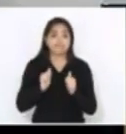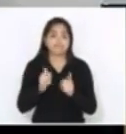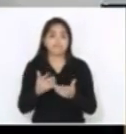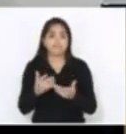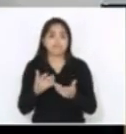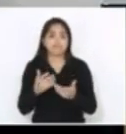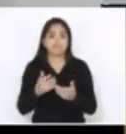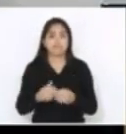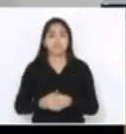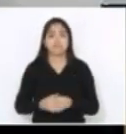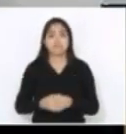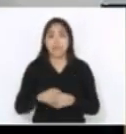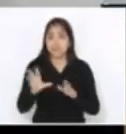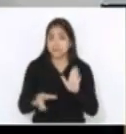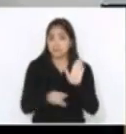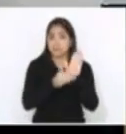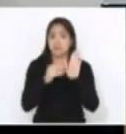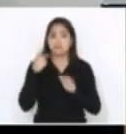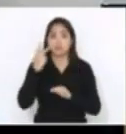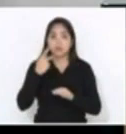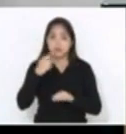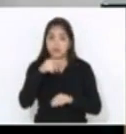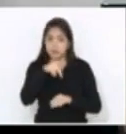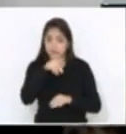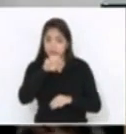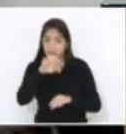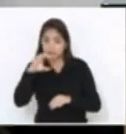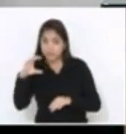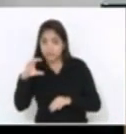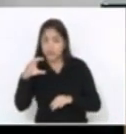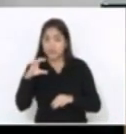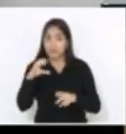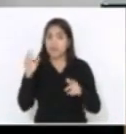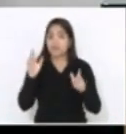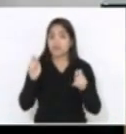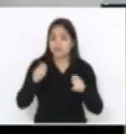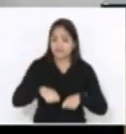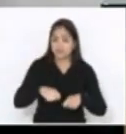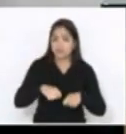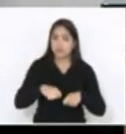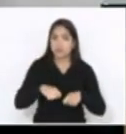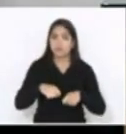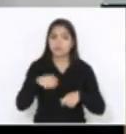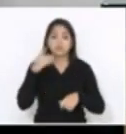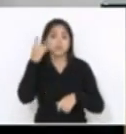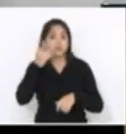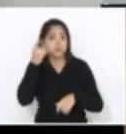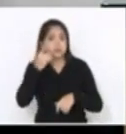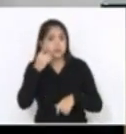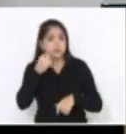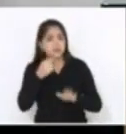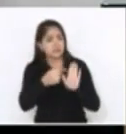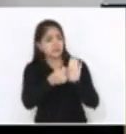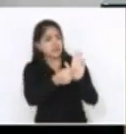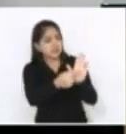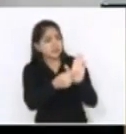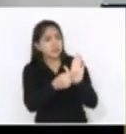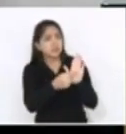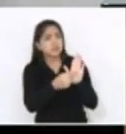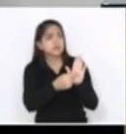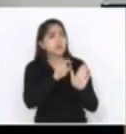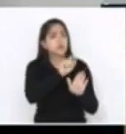parlamentar, essa da PEC, deputado Milton Alves, vai dar o direito do deputado fazer indicação da obra no